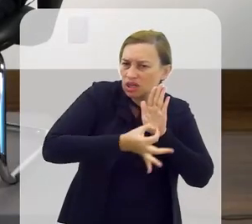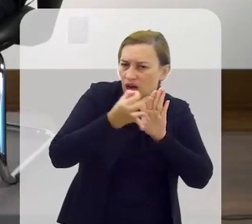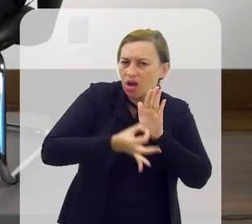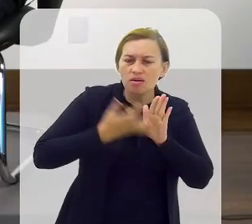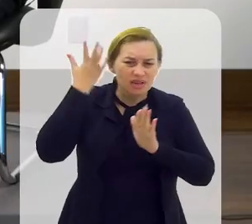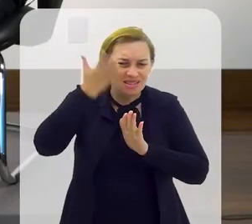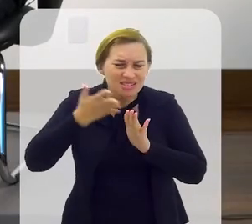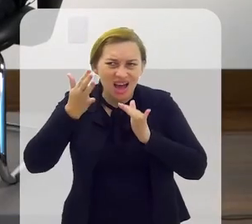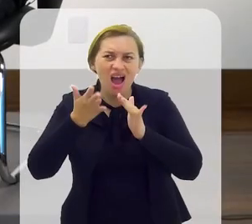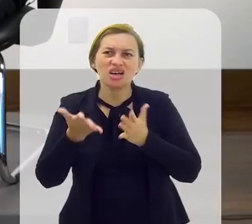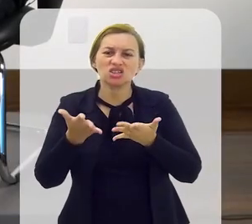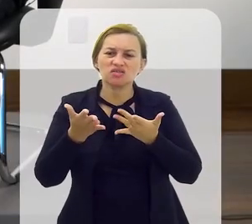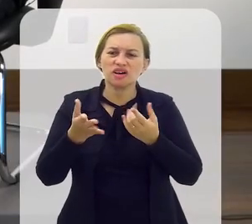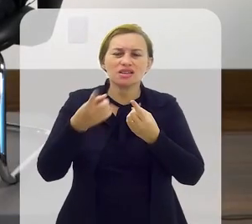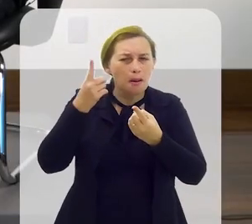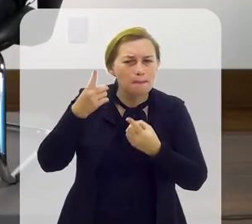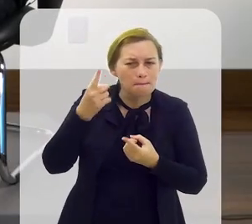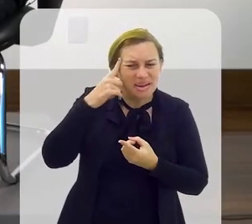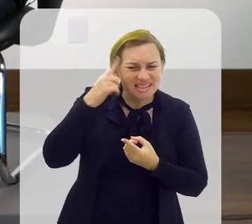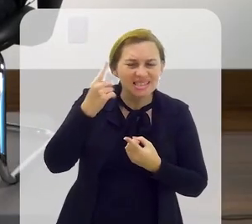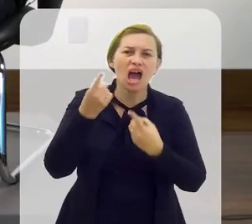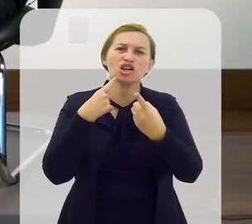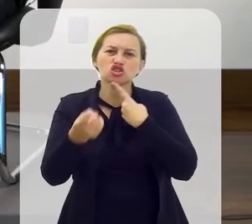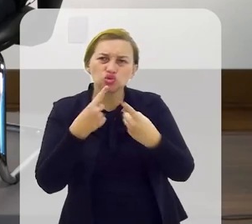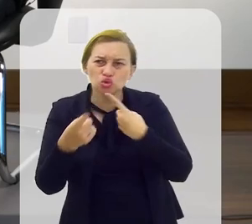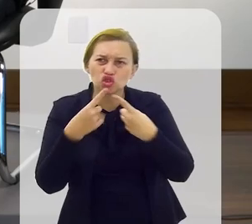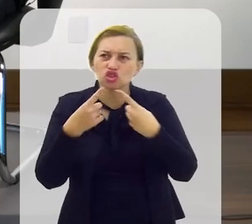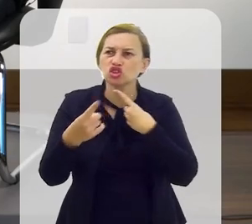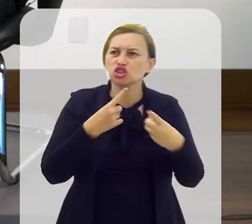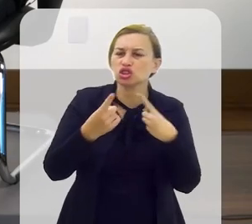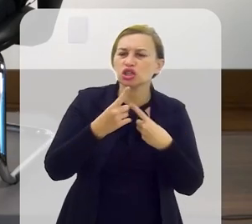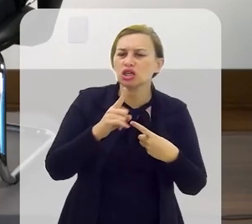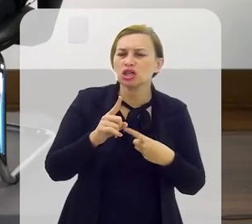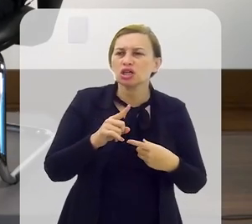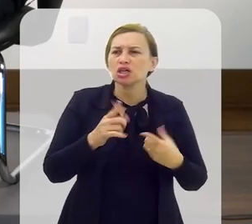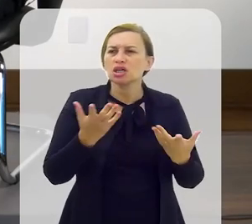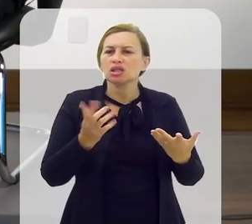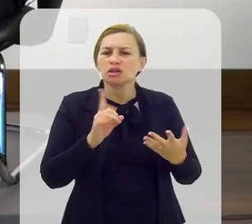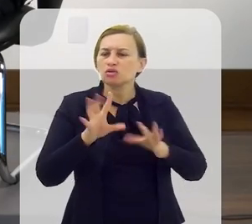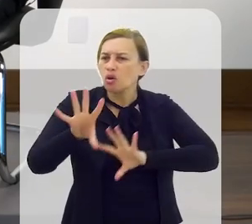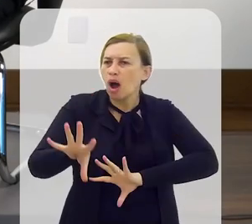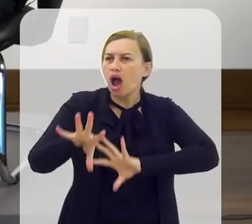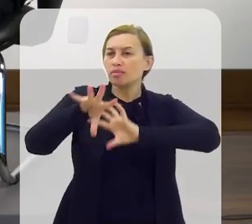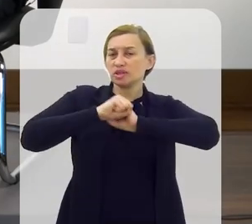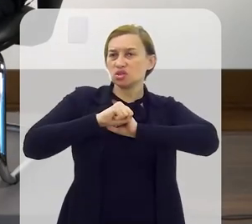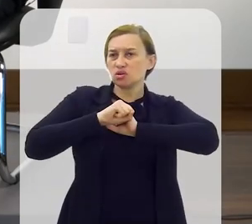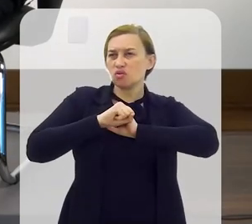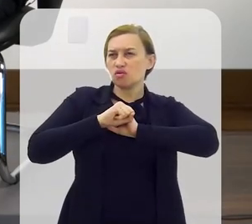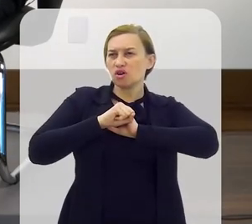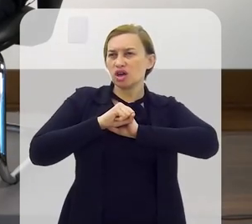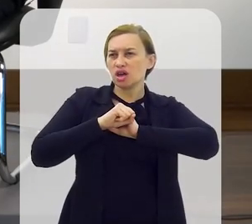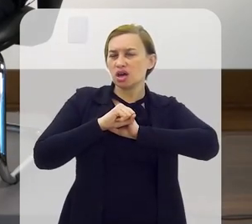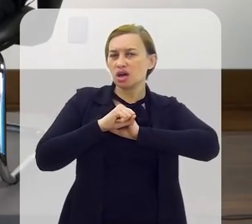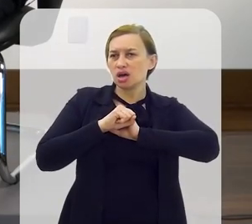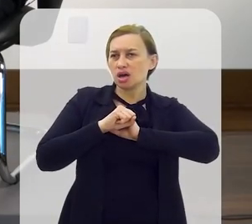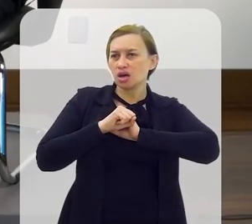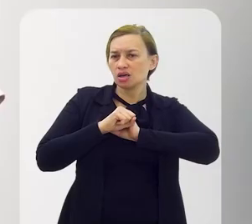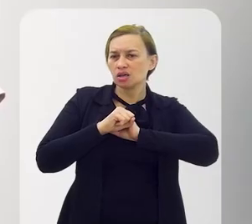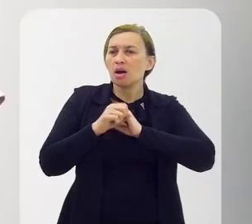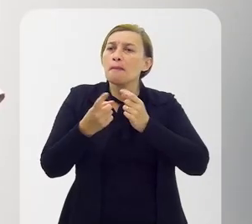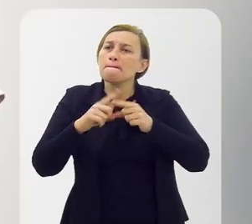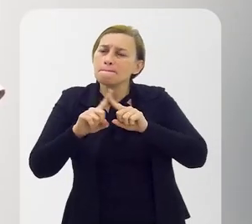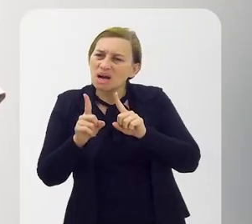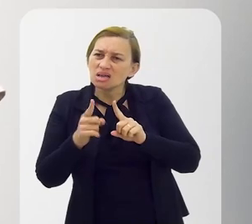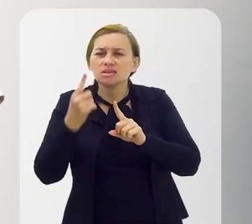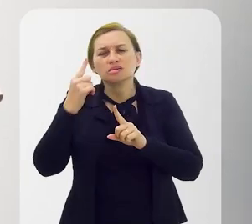A mensagem, que te faça pensar, que te faça dialogar, te faça discutir Você não só absorver a coisa como